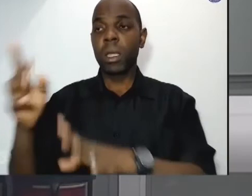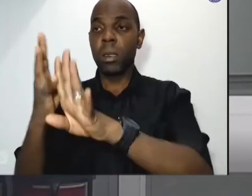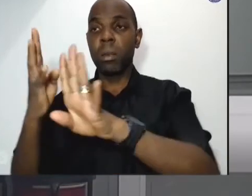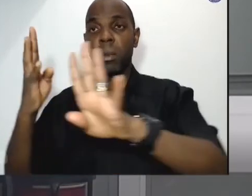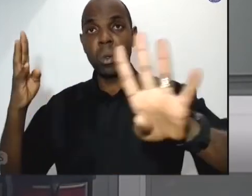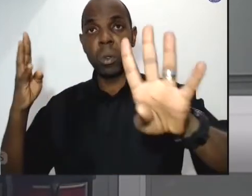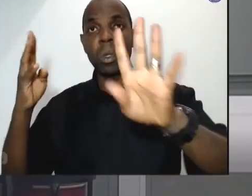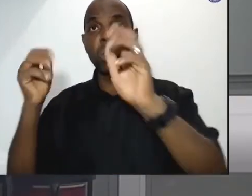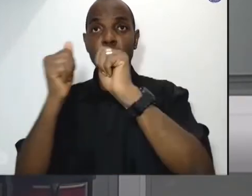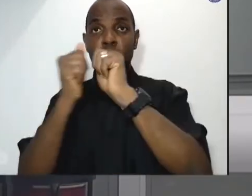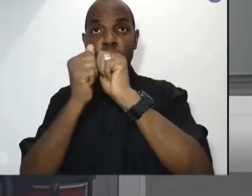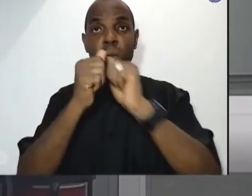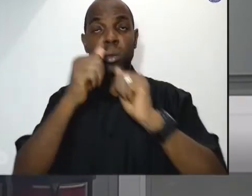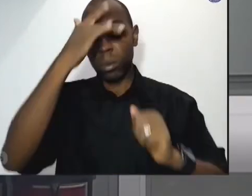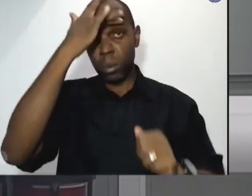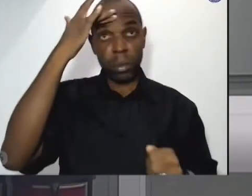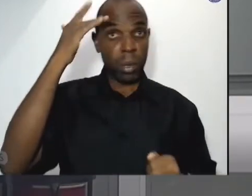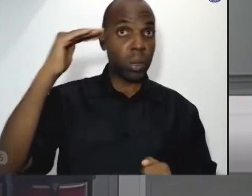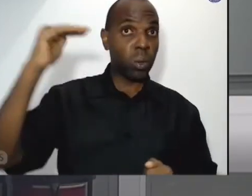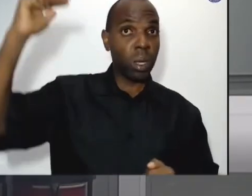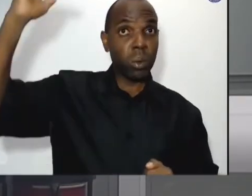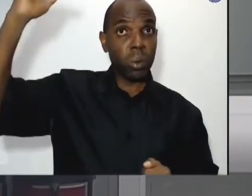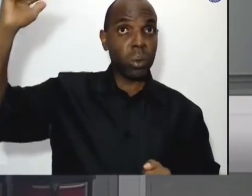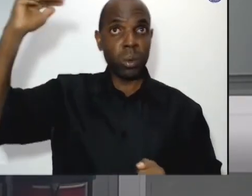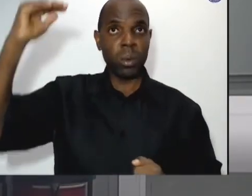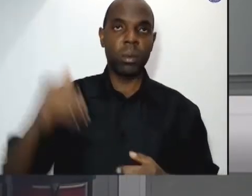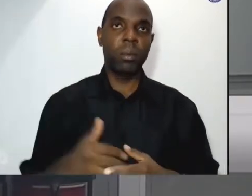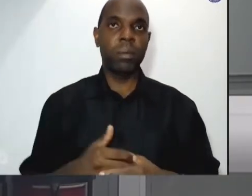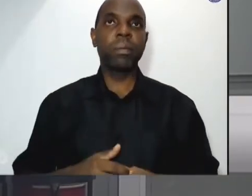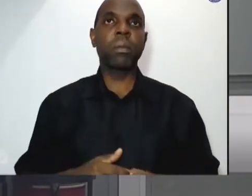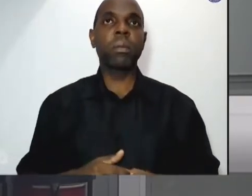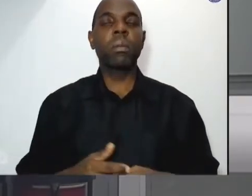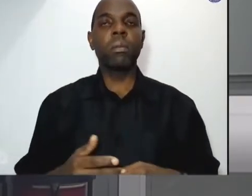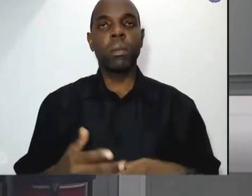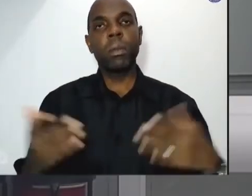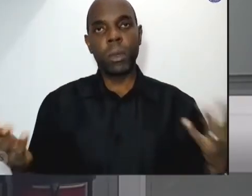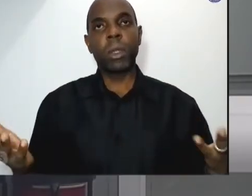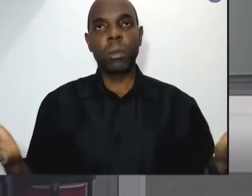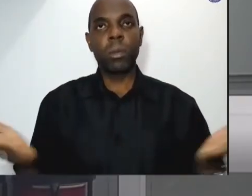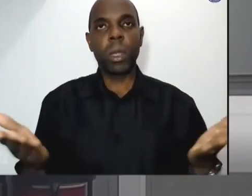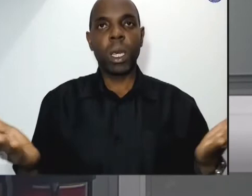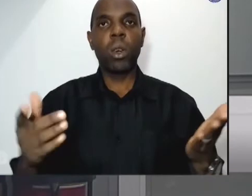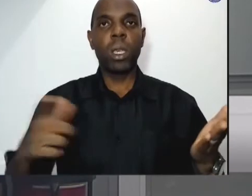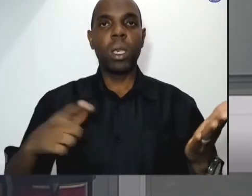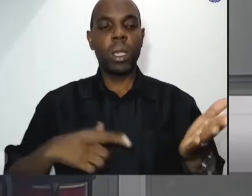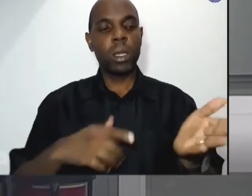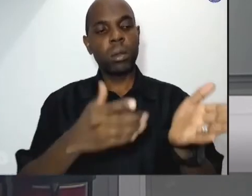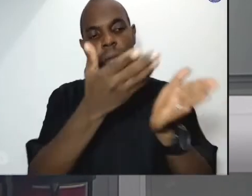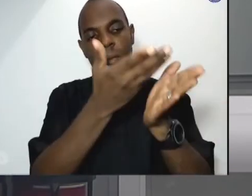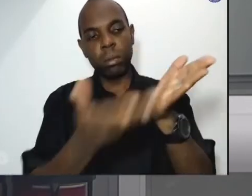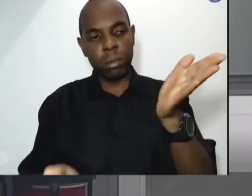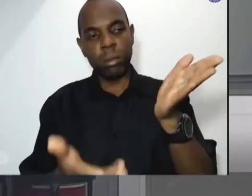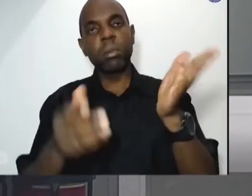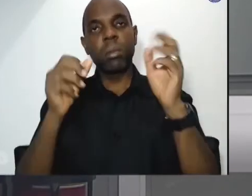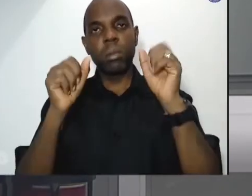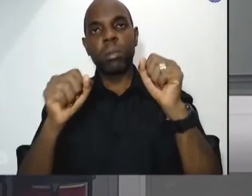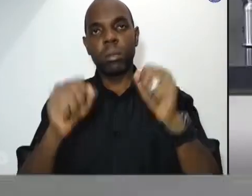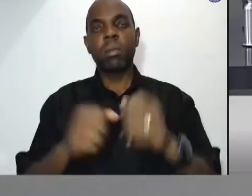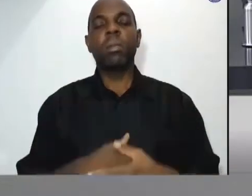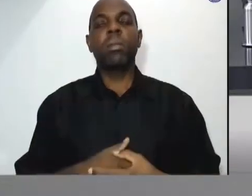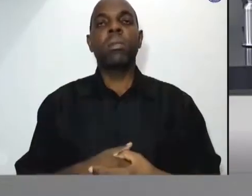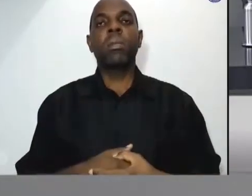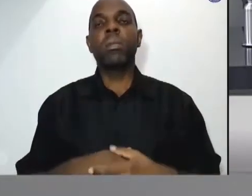então nós podemos hoje já fazer esse encaminhamento para que a prefeitura possa providenciar o CAPS-I obrigado